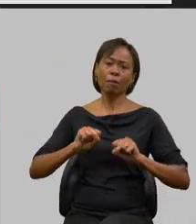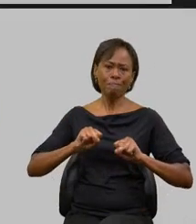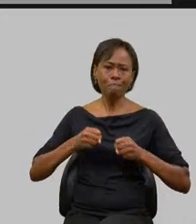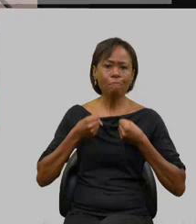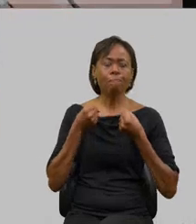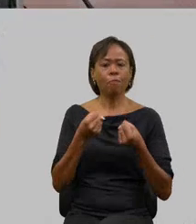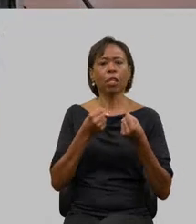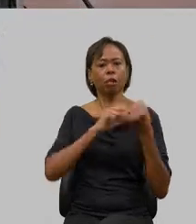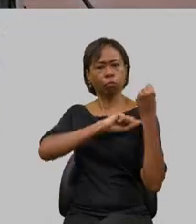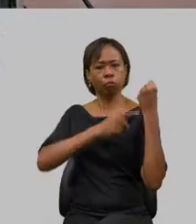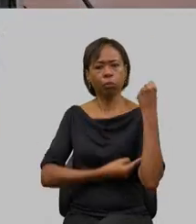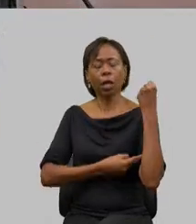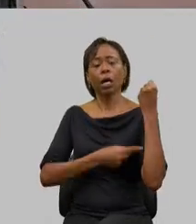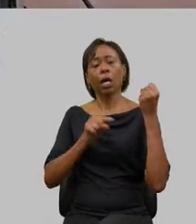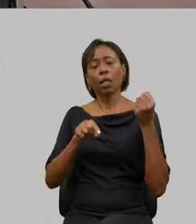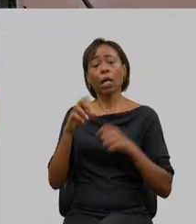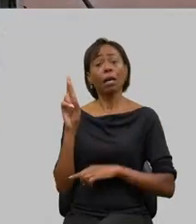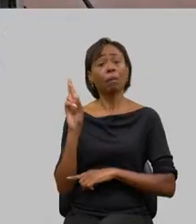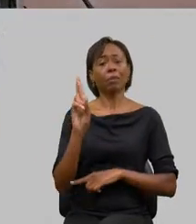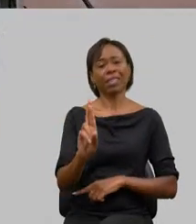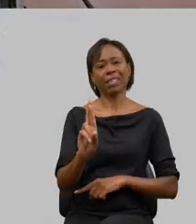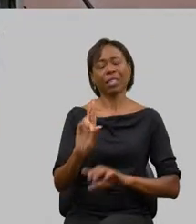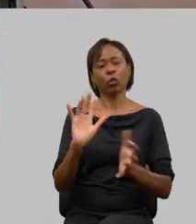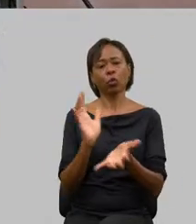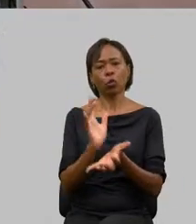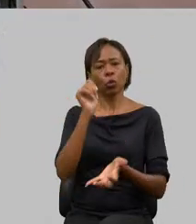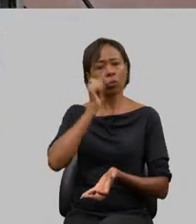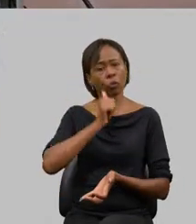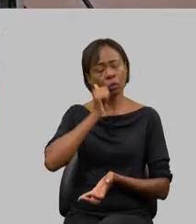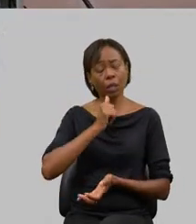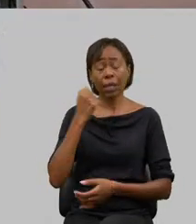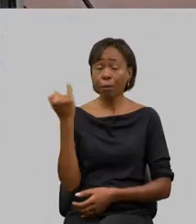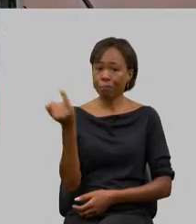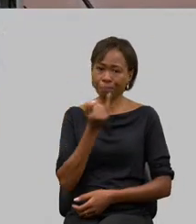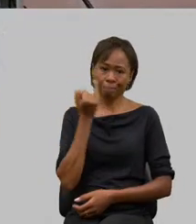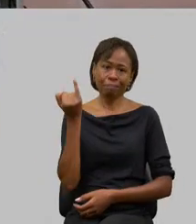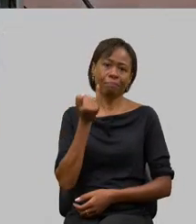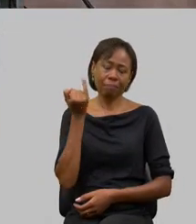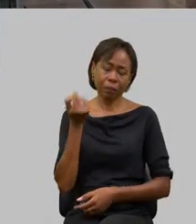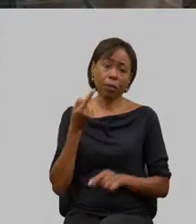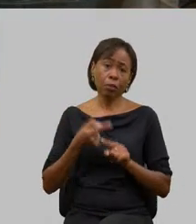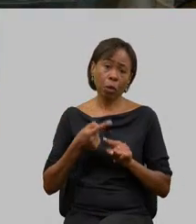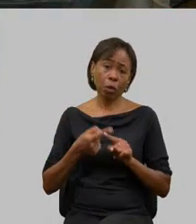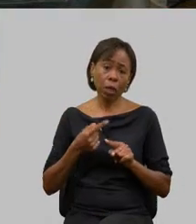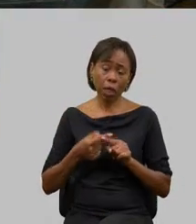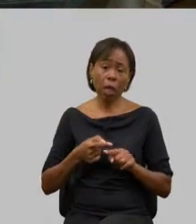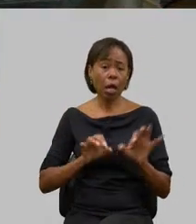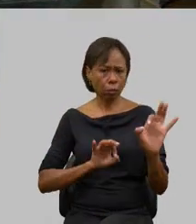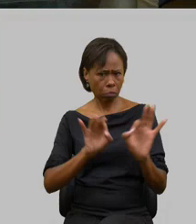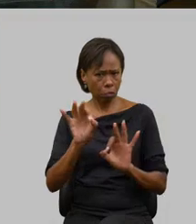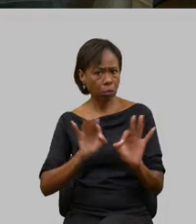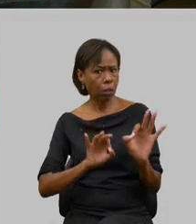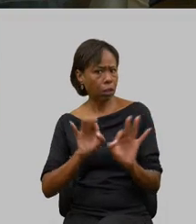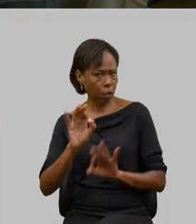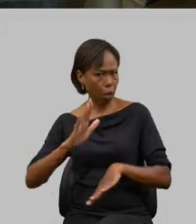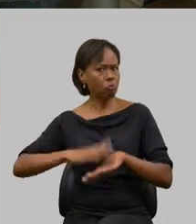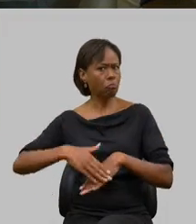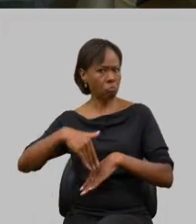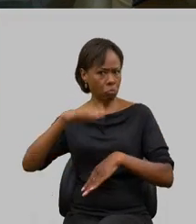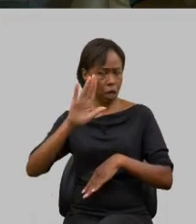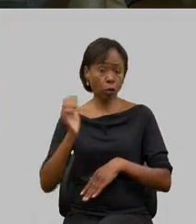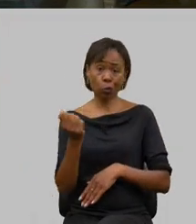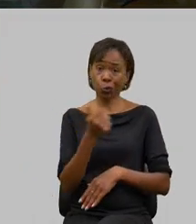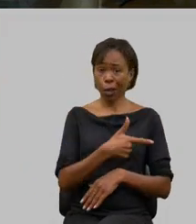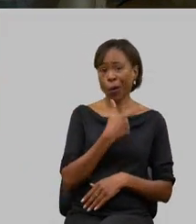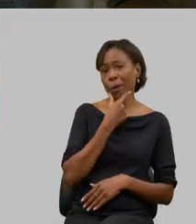feminina que para nós é muito importante porque além de ser mais organizada mais criteriosa do que nós